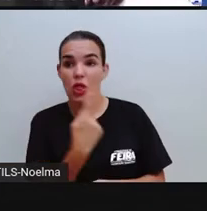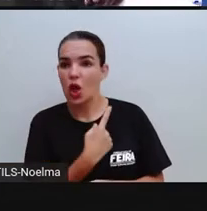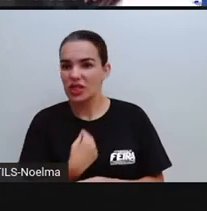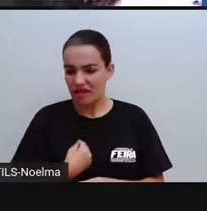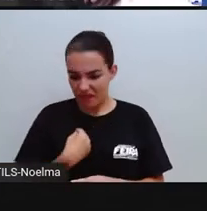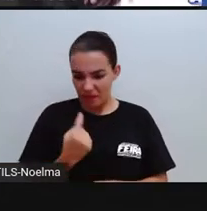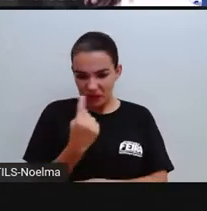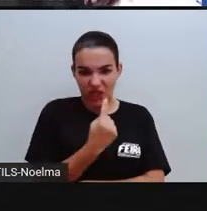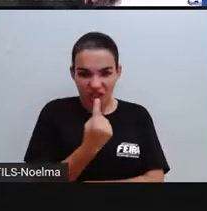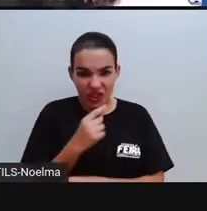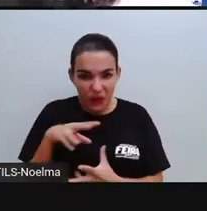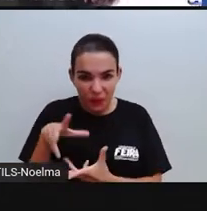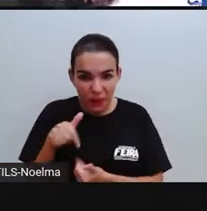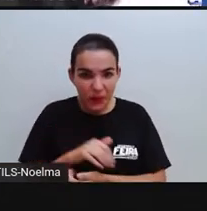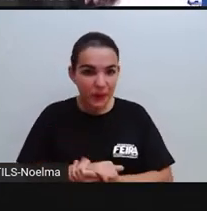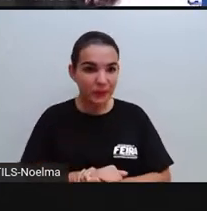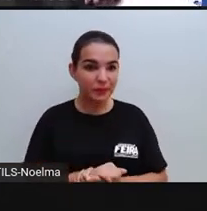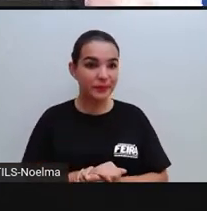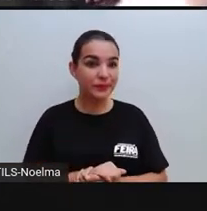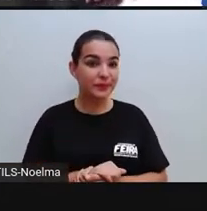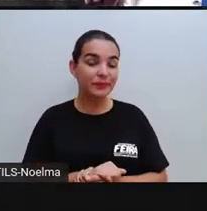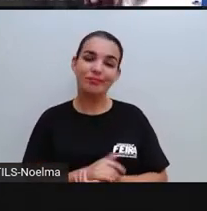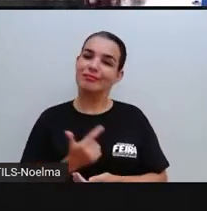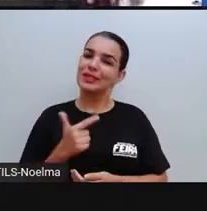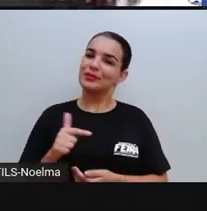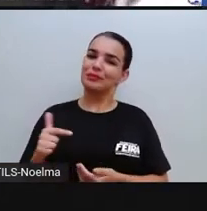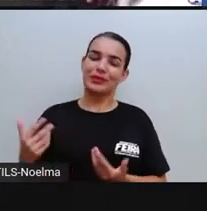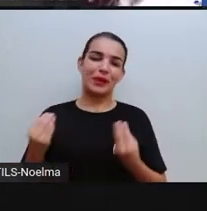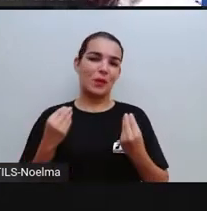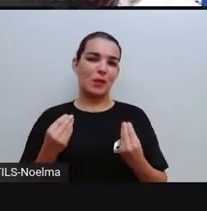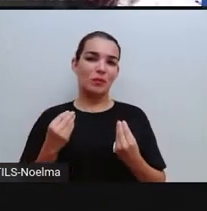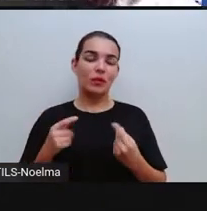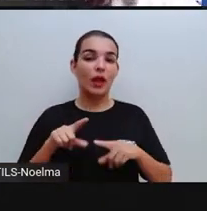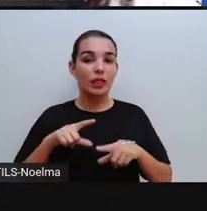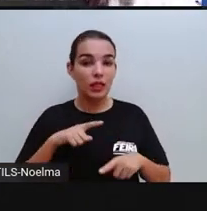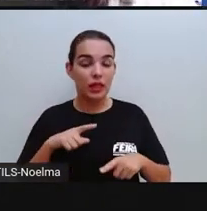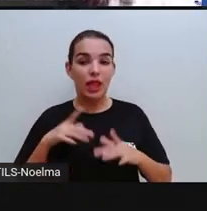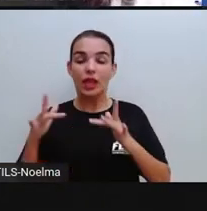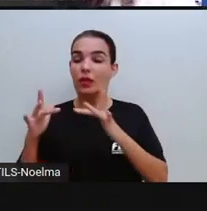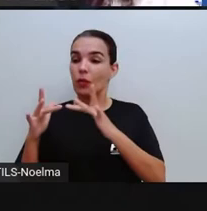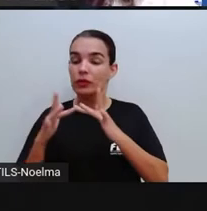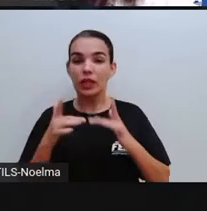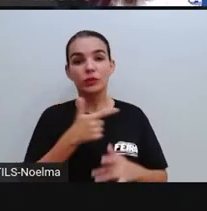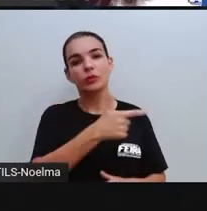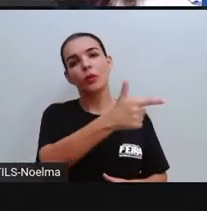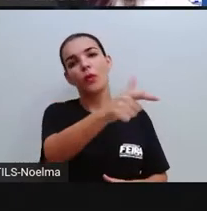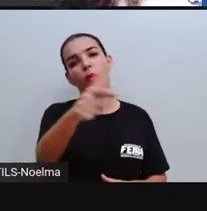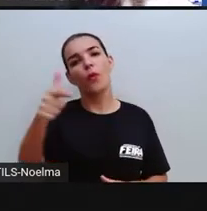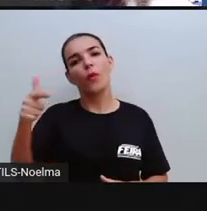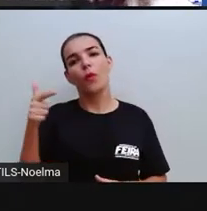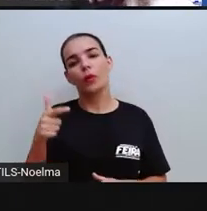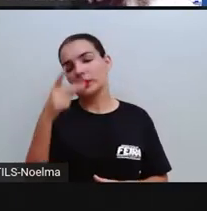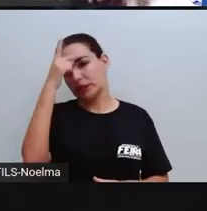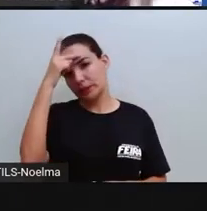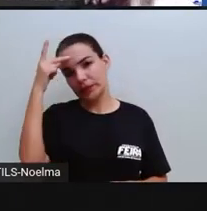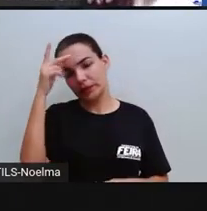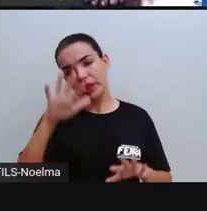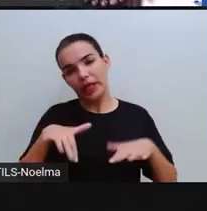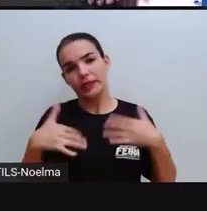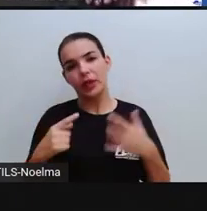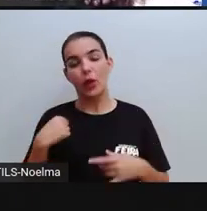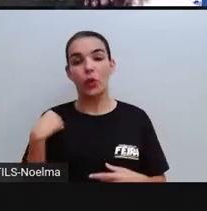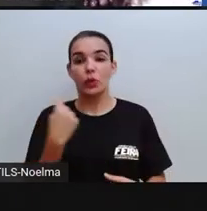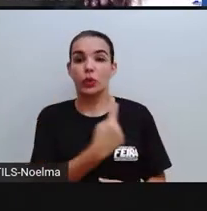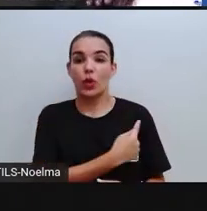mundo, né? Todos nós vivemos aí com outras pessoas. E nós precisamos encontrar uma maneira de